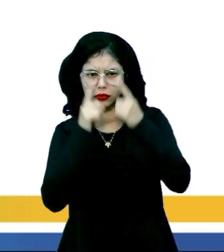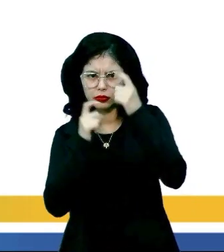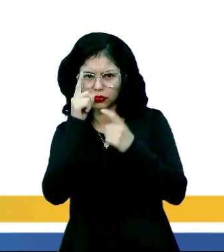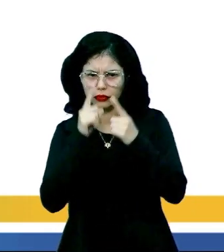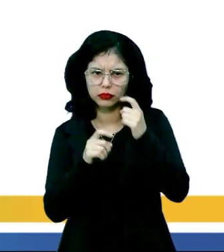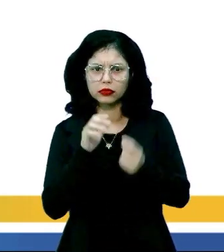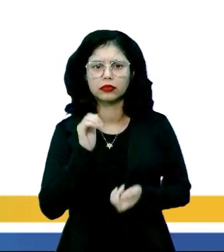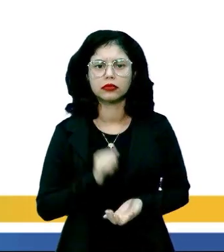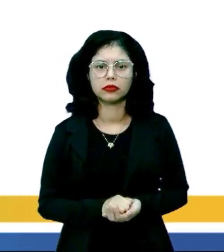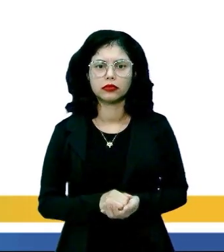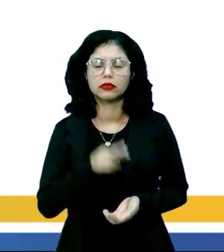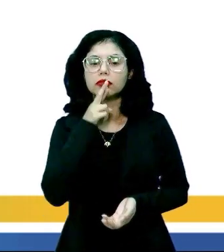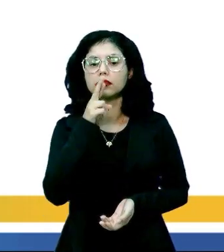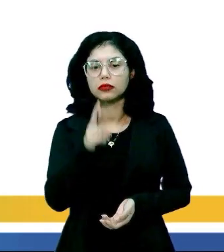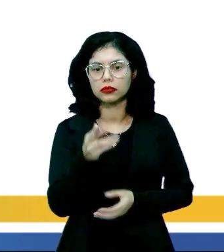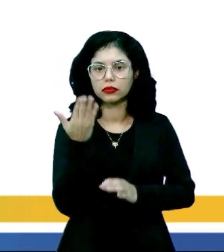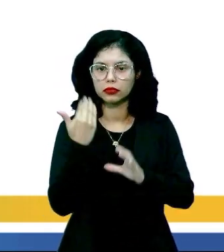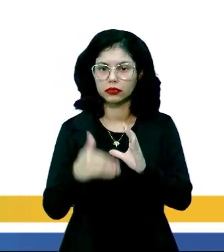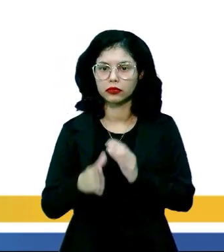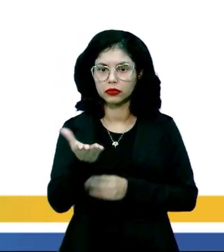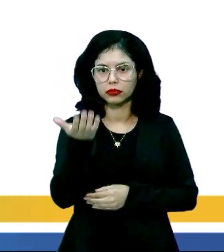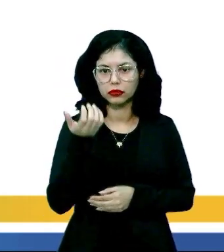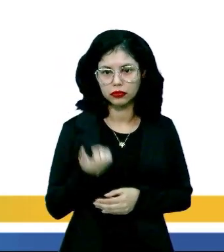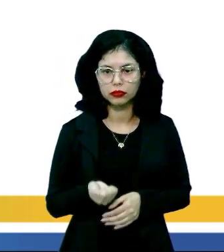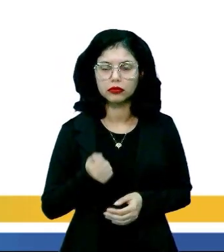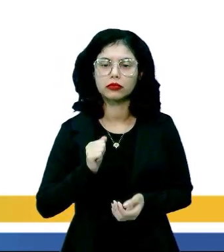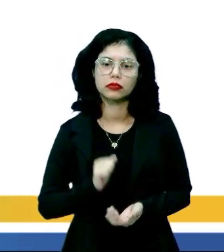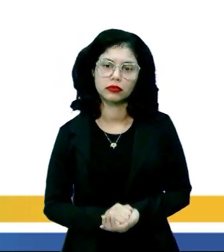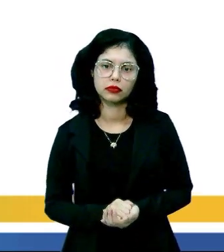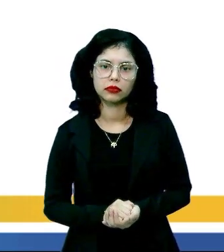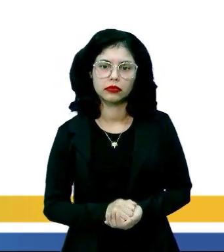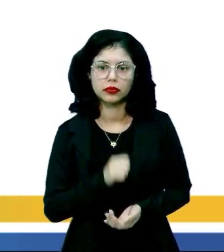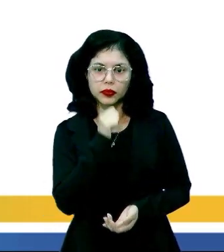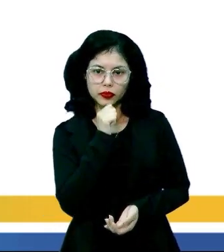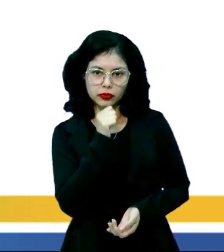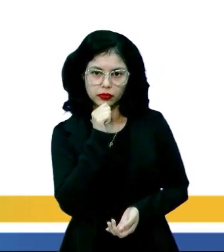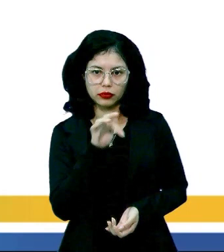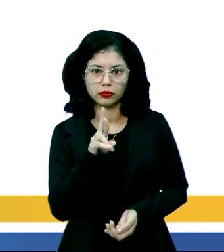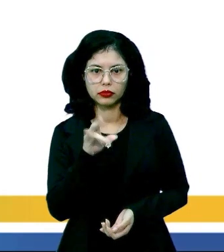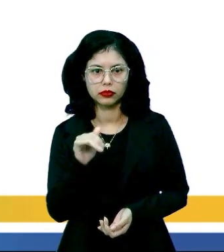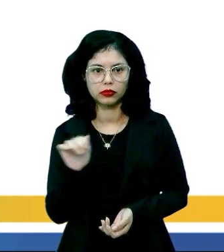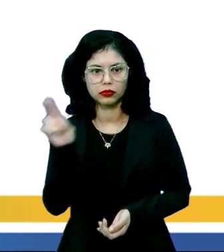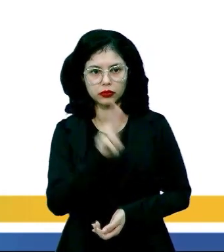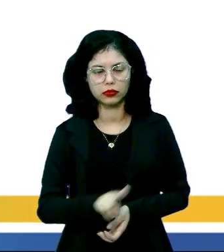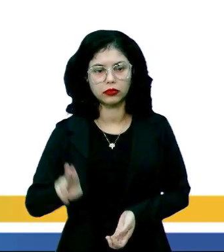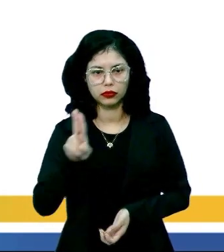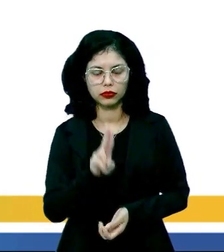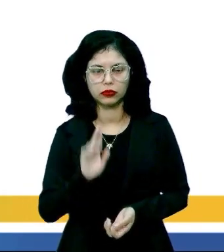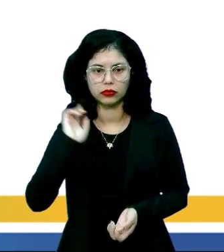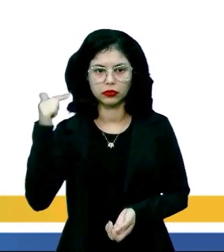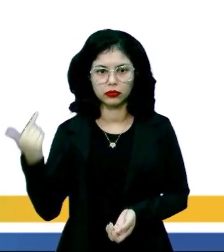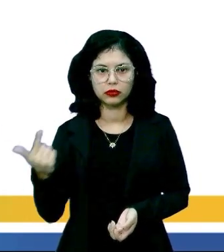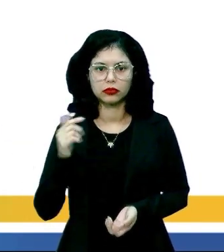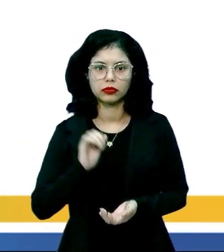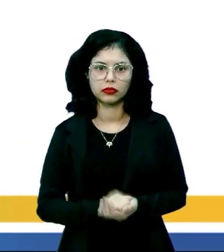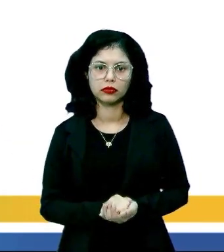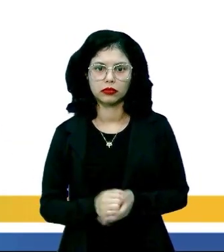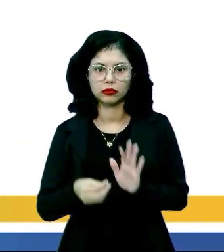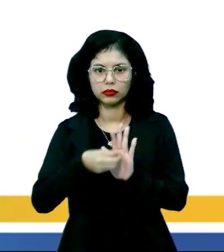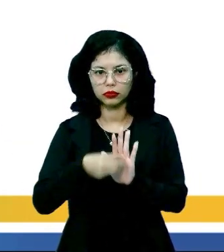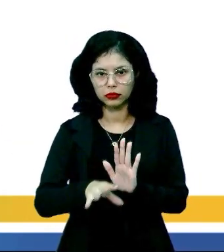sem se preocuparem em responder aos comentários recebidos e abdicam do uso de outras